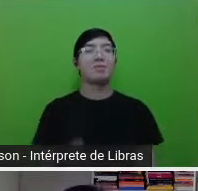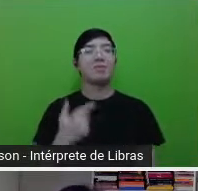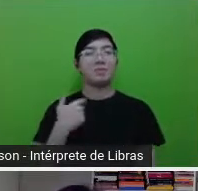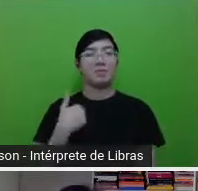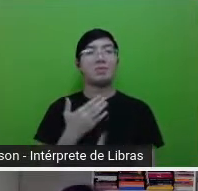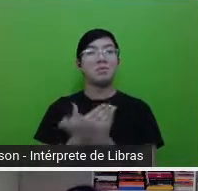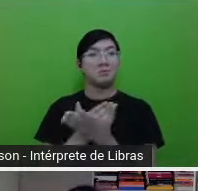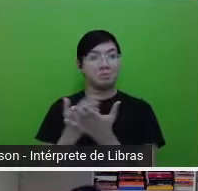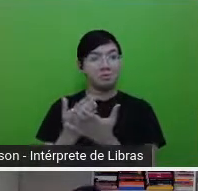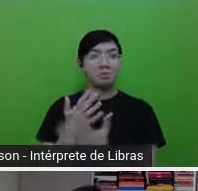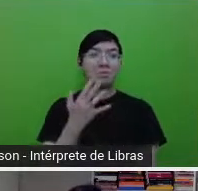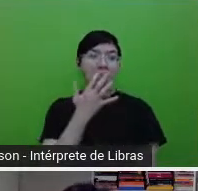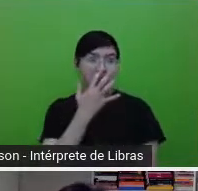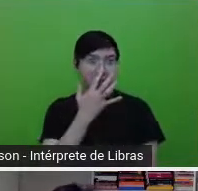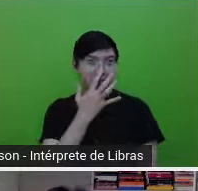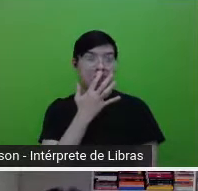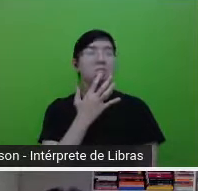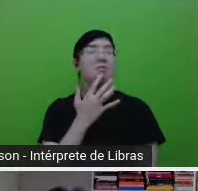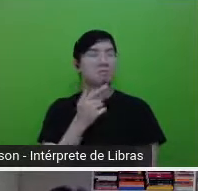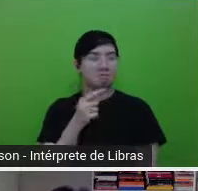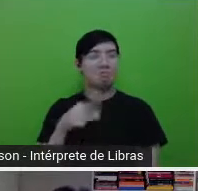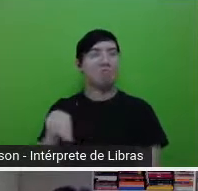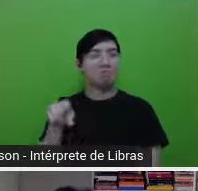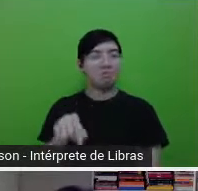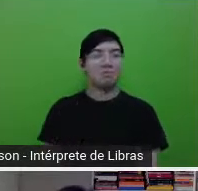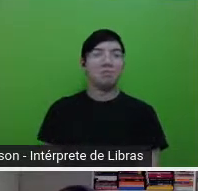vou seguir. Vamos lá.